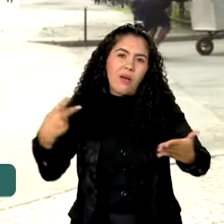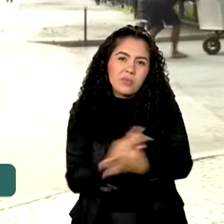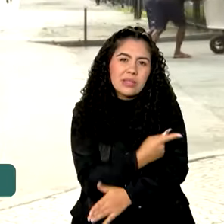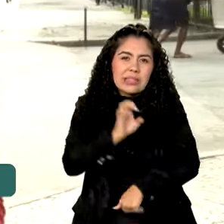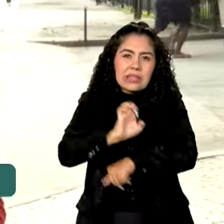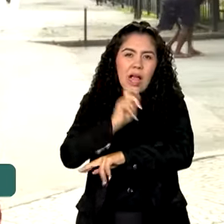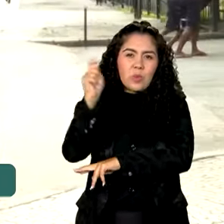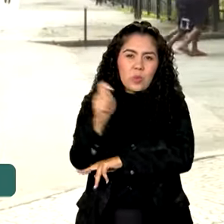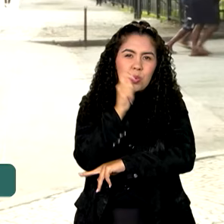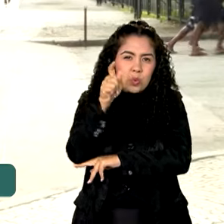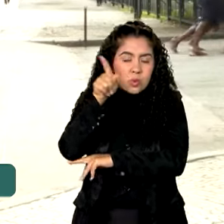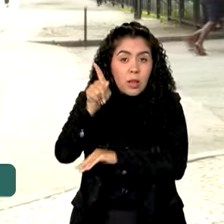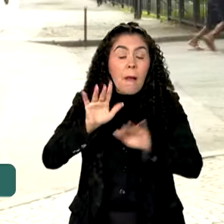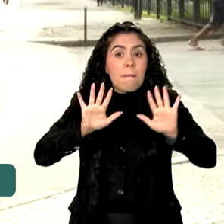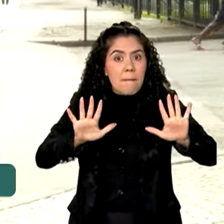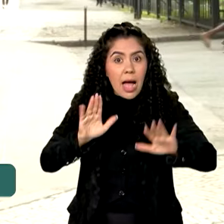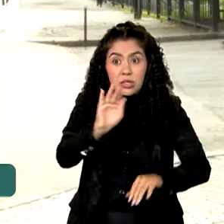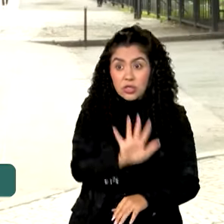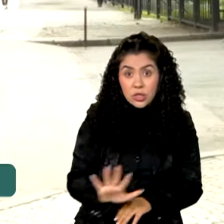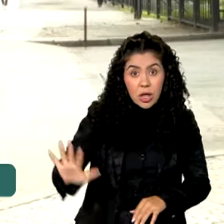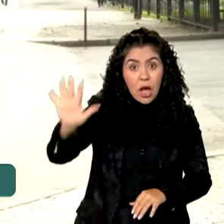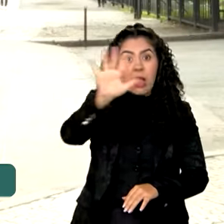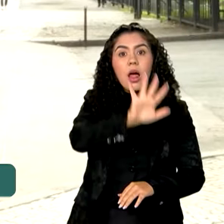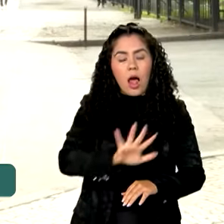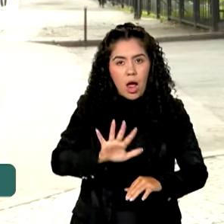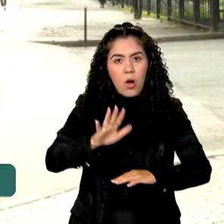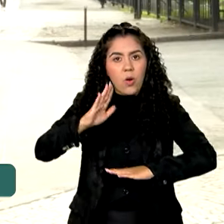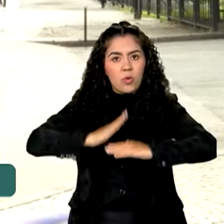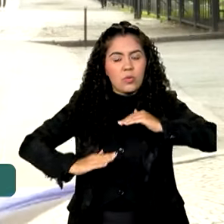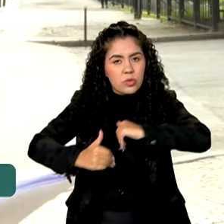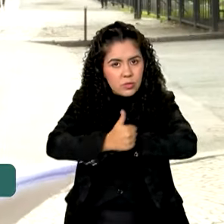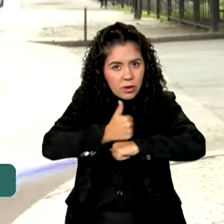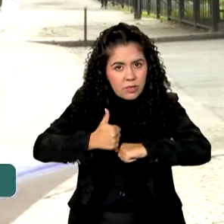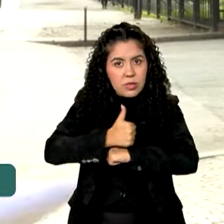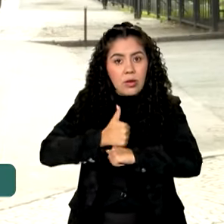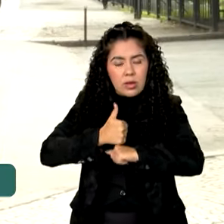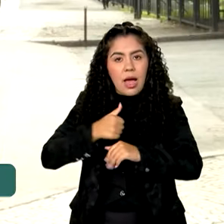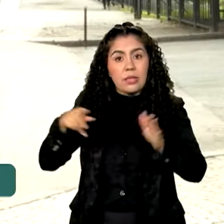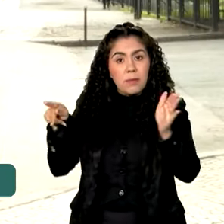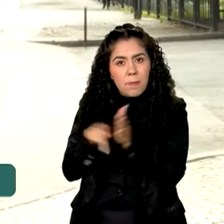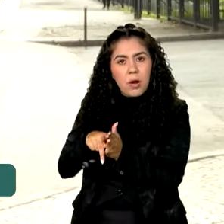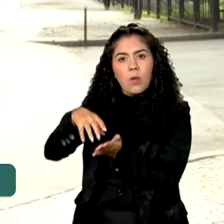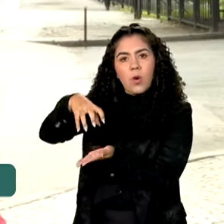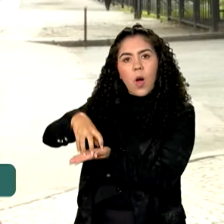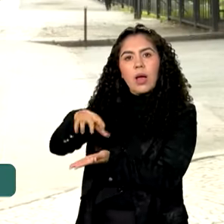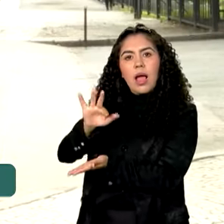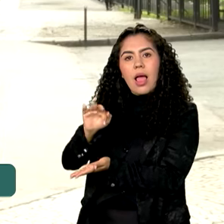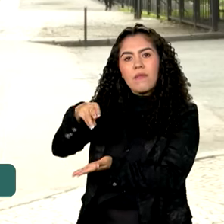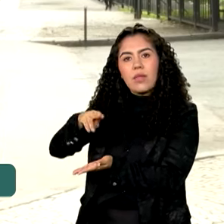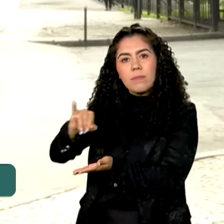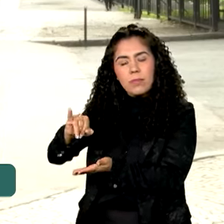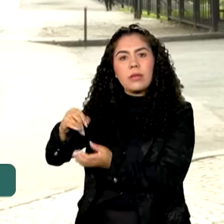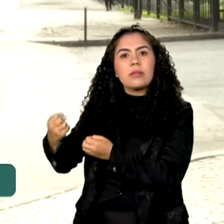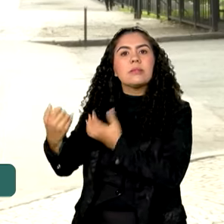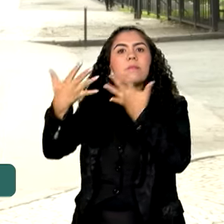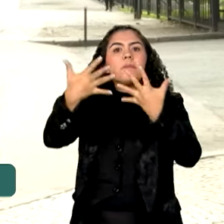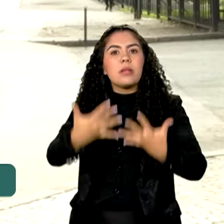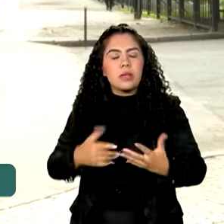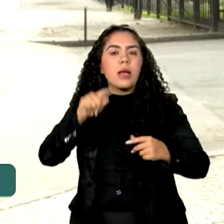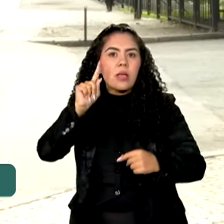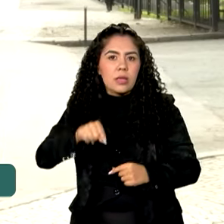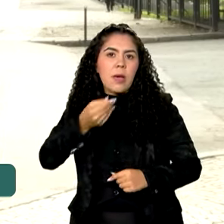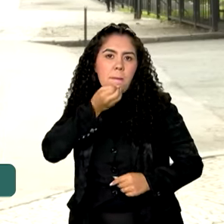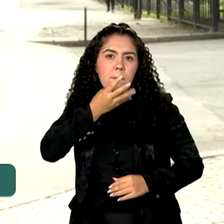Sul, mas, de um modo geral, os economistas do FMI disseram ver com bons olhos a